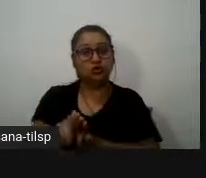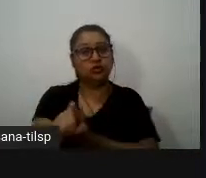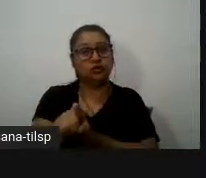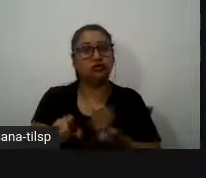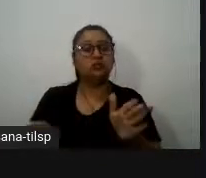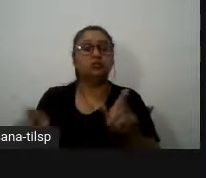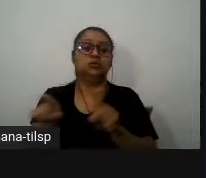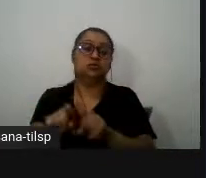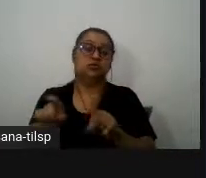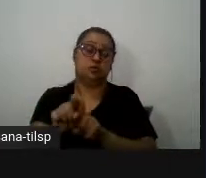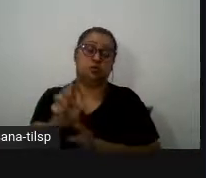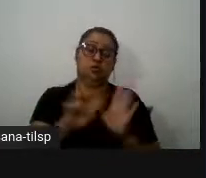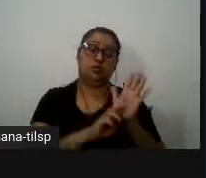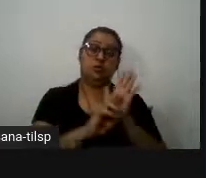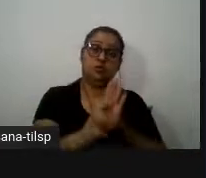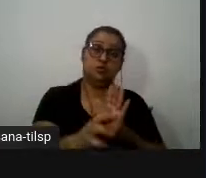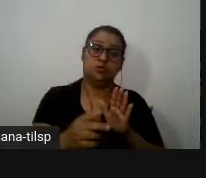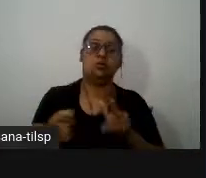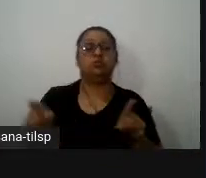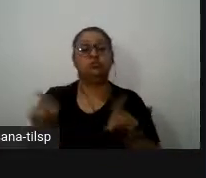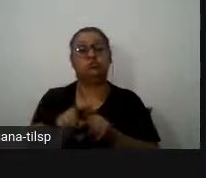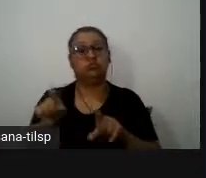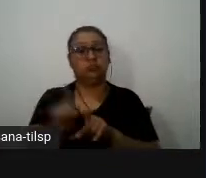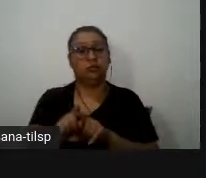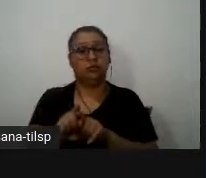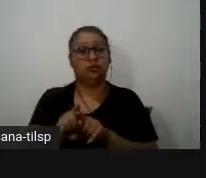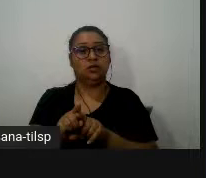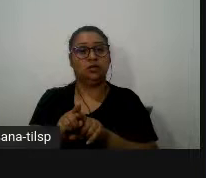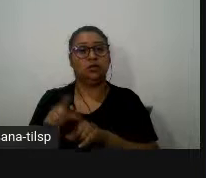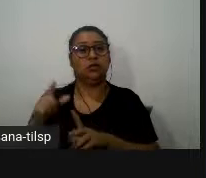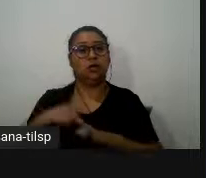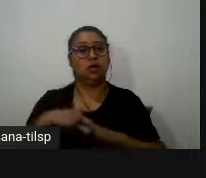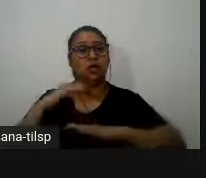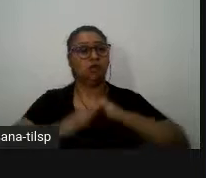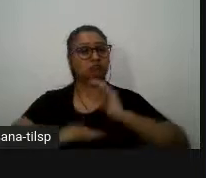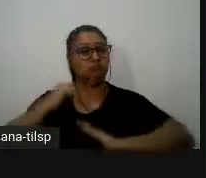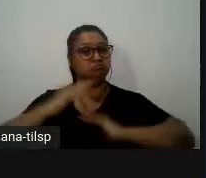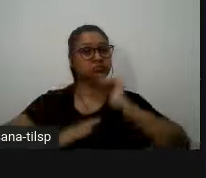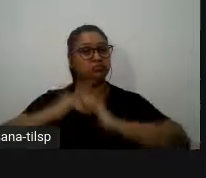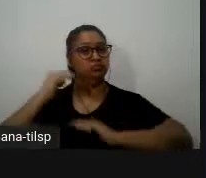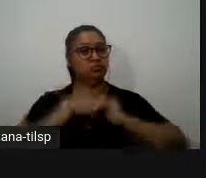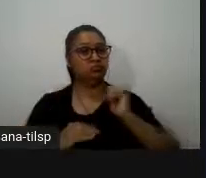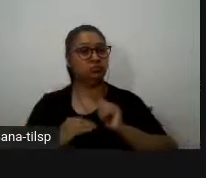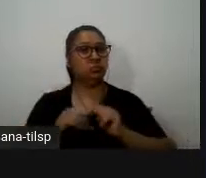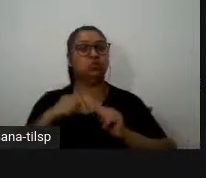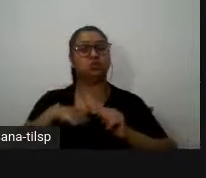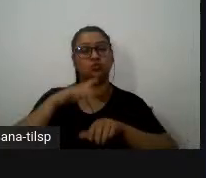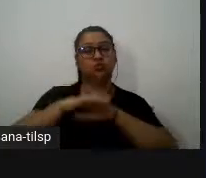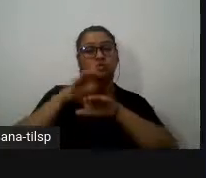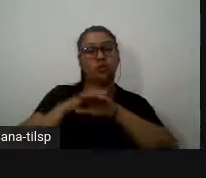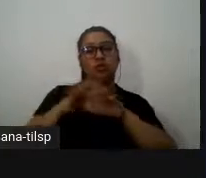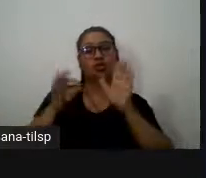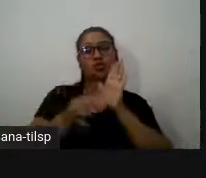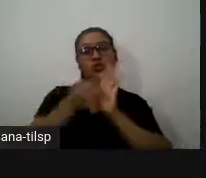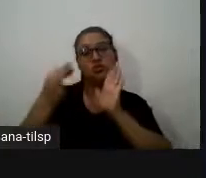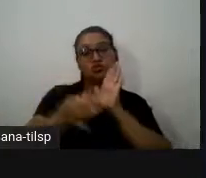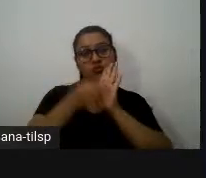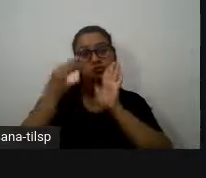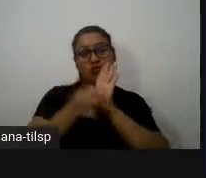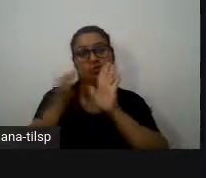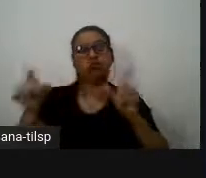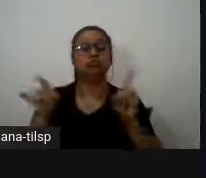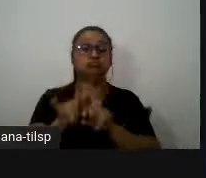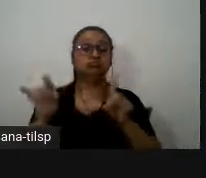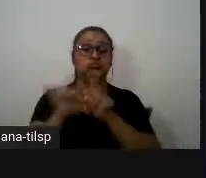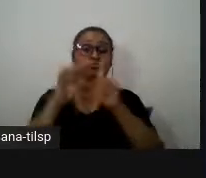resultados em função do facto de ser o processo ou de ser o resultado são convocados tipos discursivos diferentes e aqui estou a fazer uma